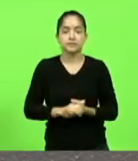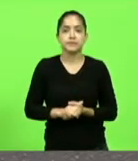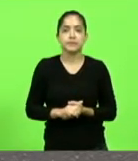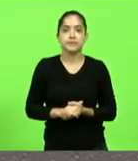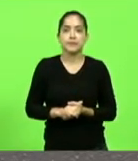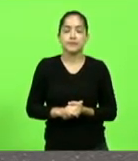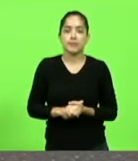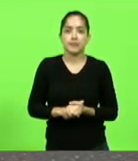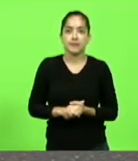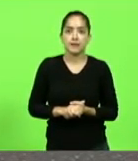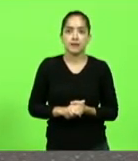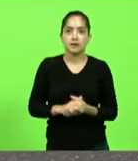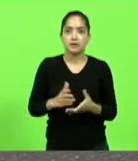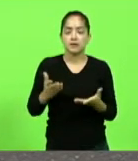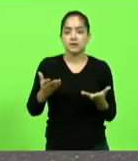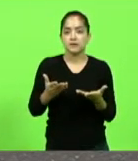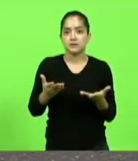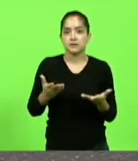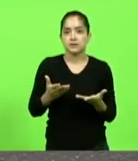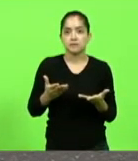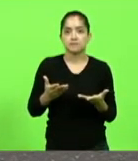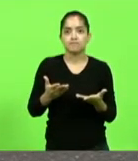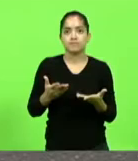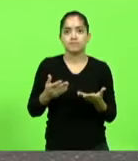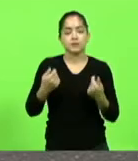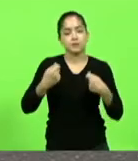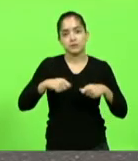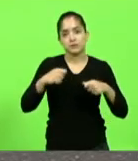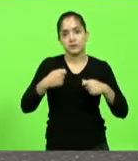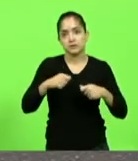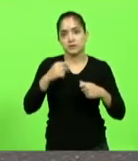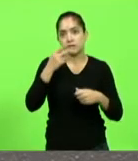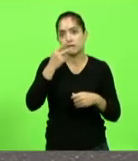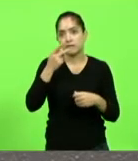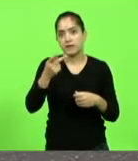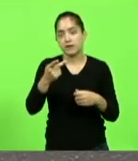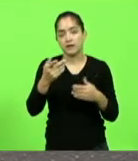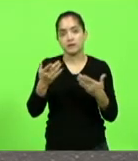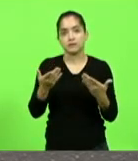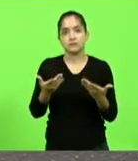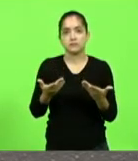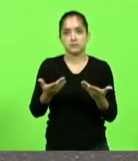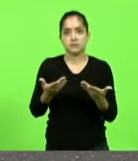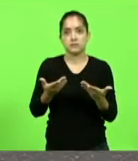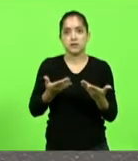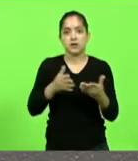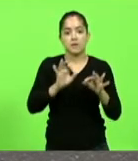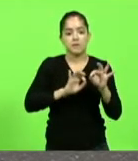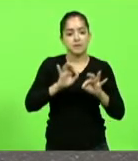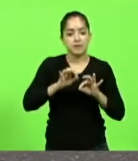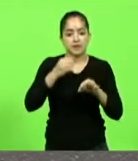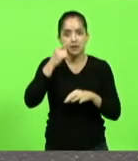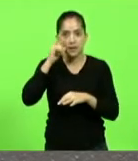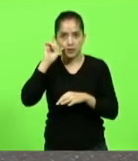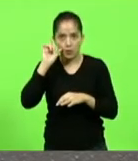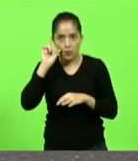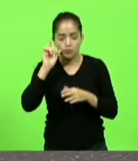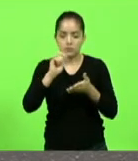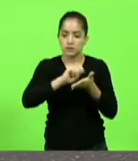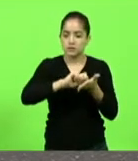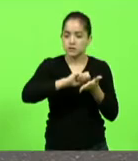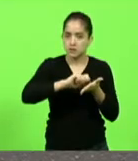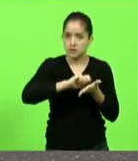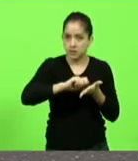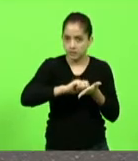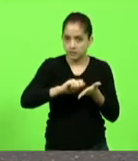então eu não podia não tinha como preparei ontem escrevi algumas coisas